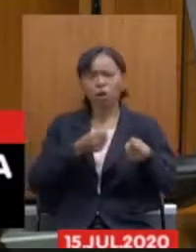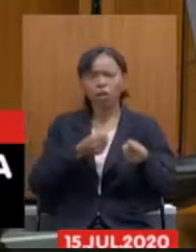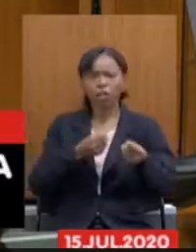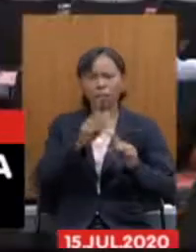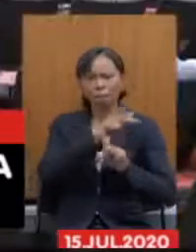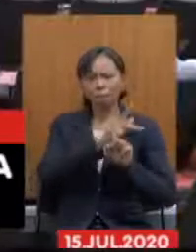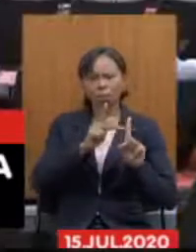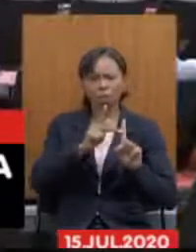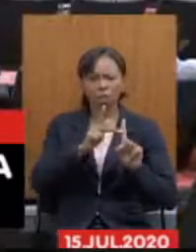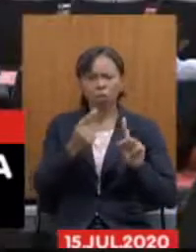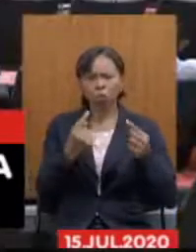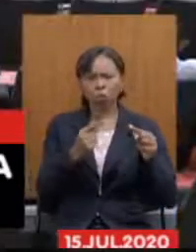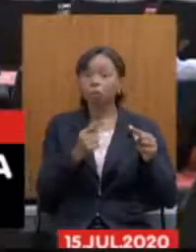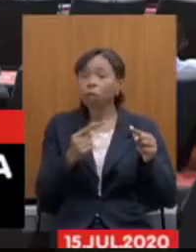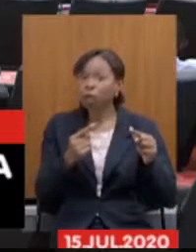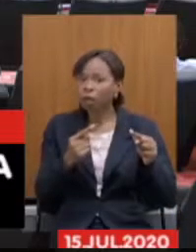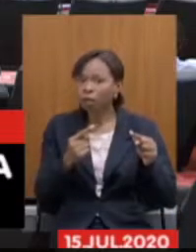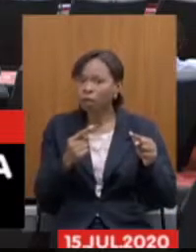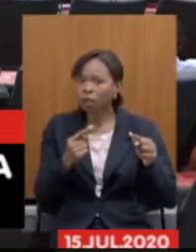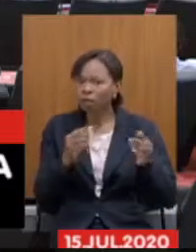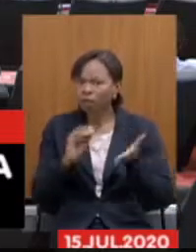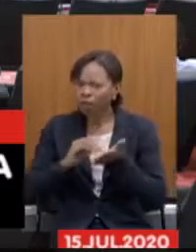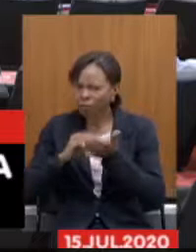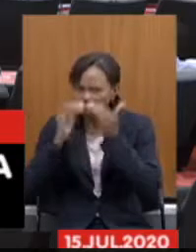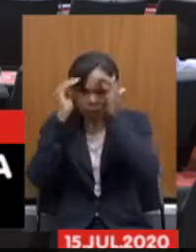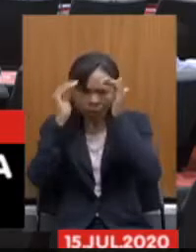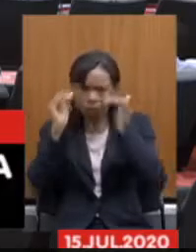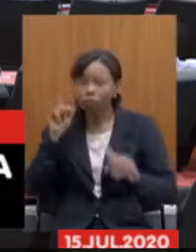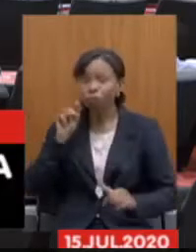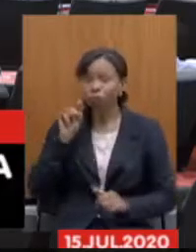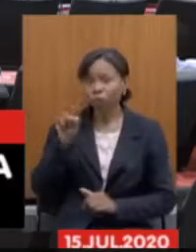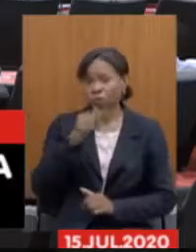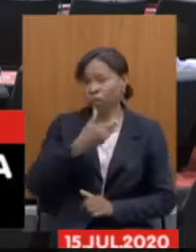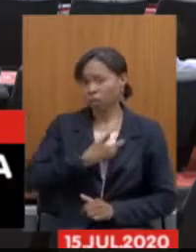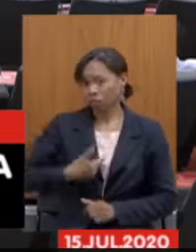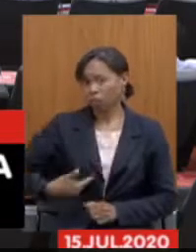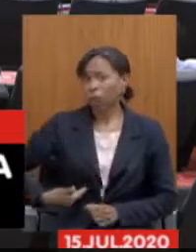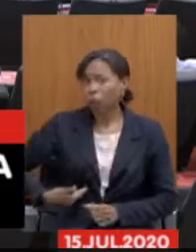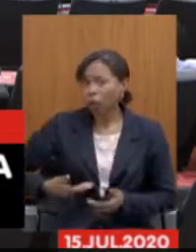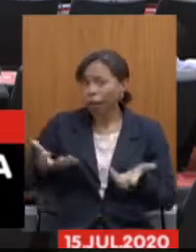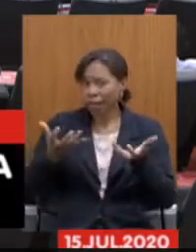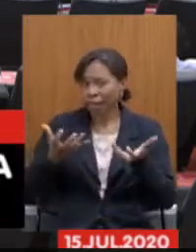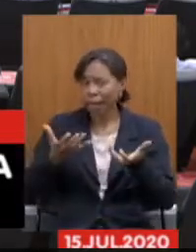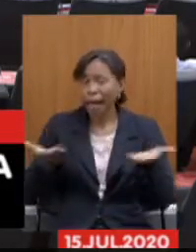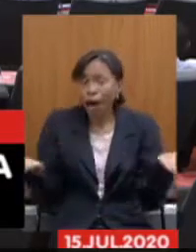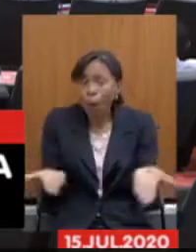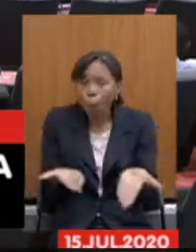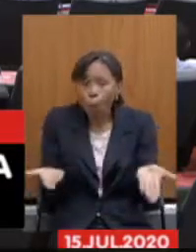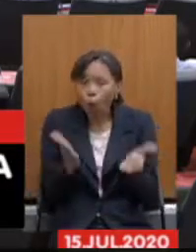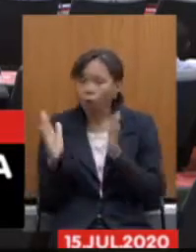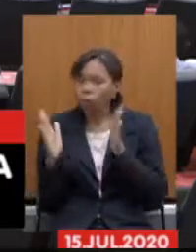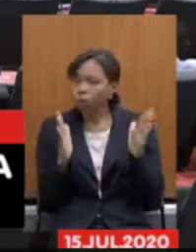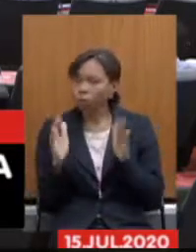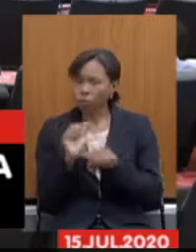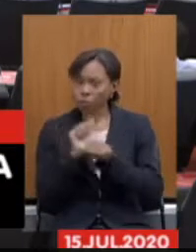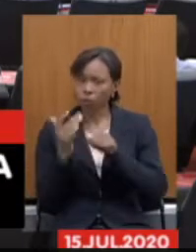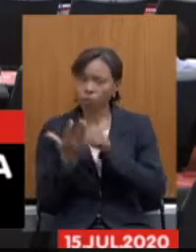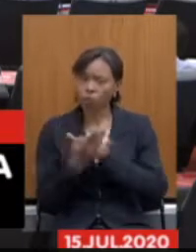governador ofensivo e desrespeitoso é o senhor querer debater isso nesse momento enquanto nós estamos lutando para sobreviver